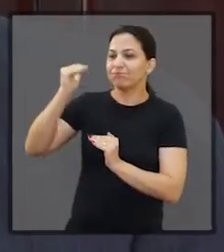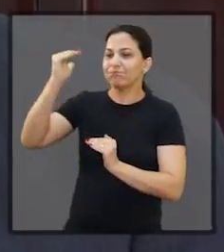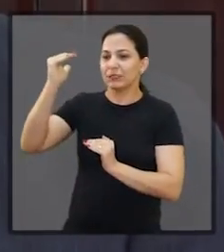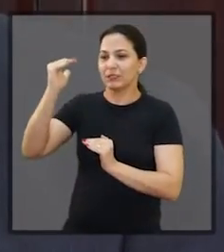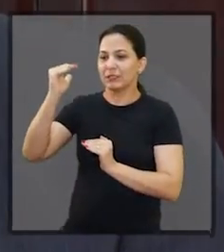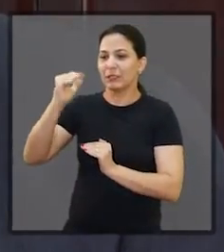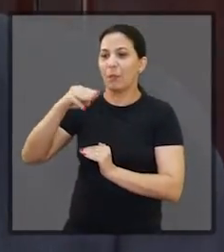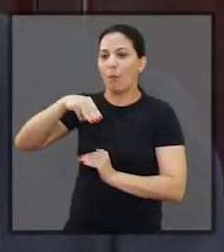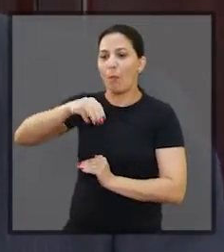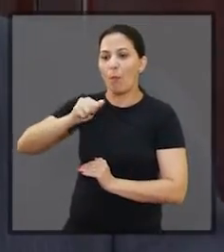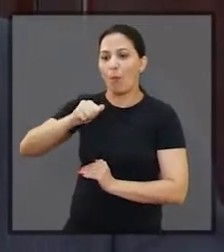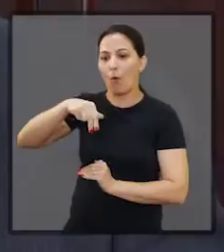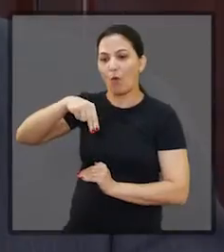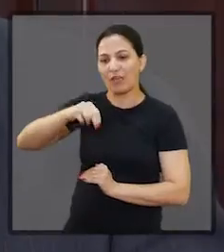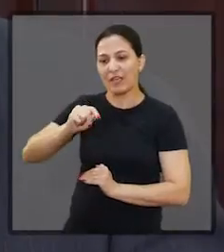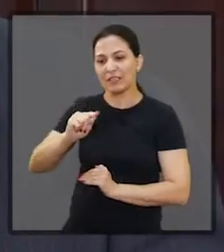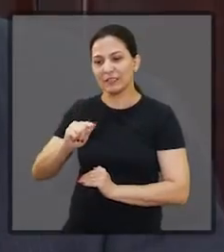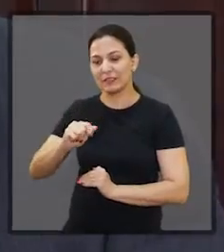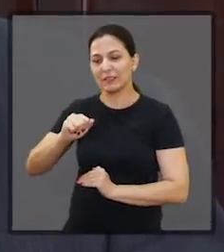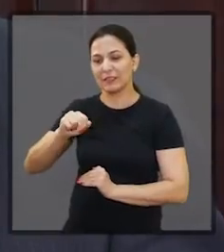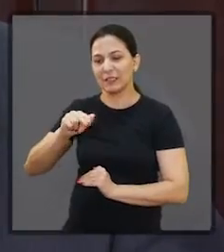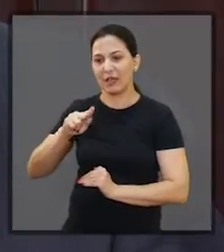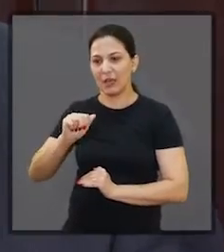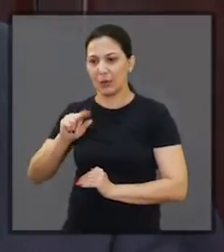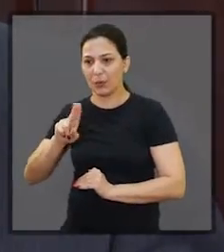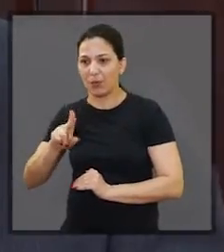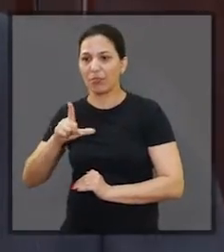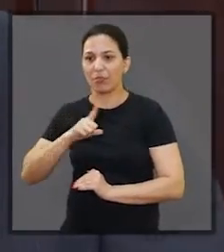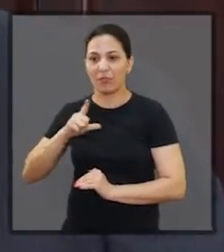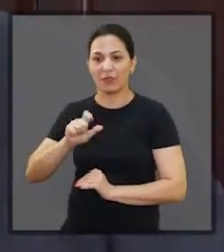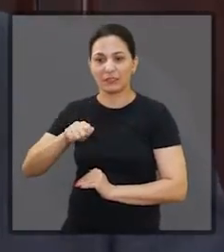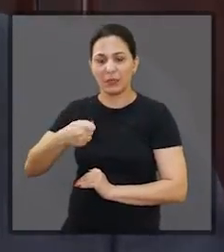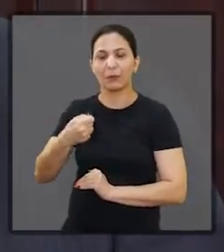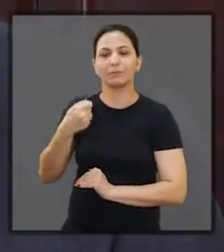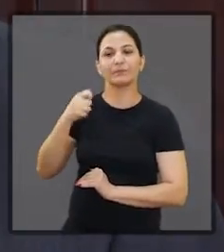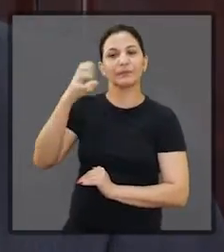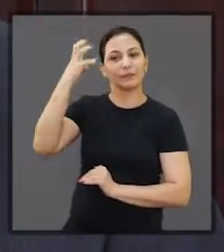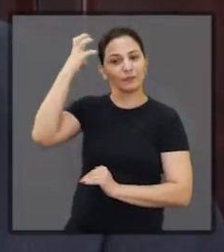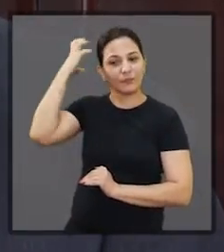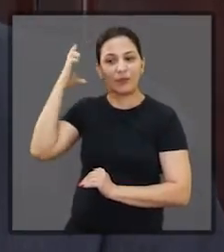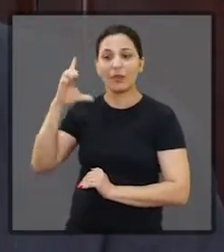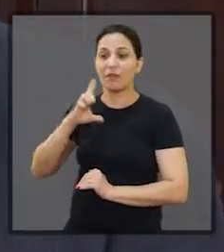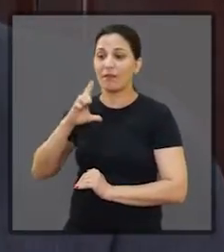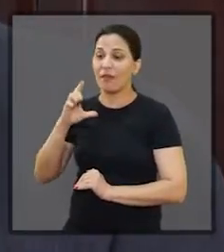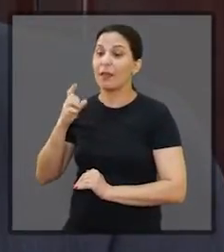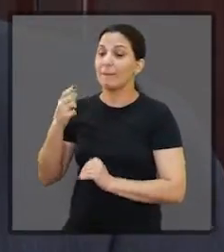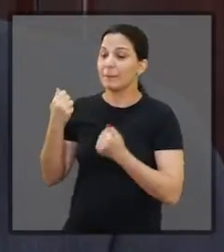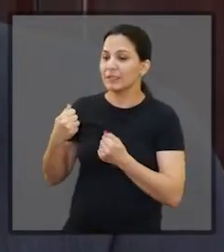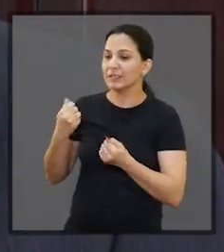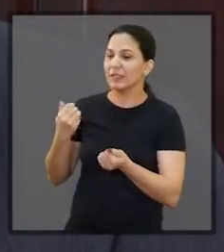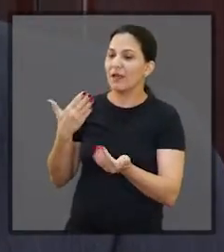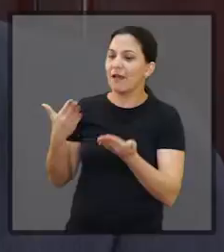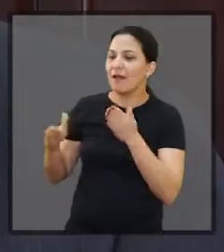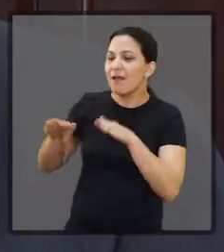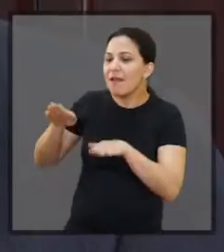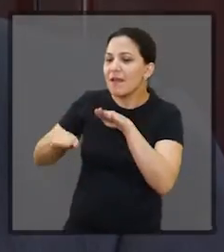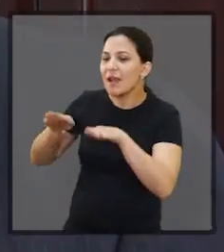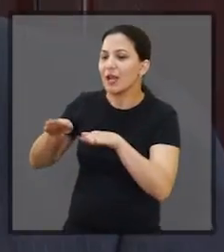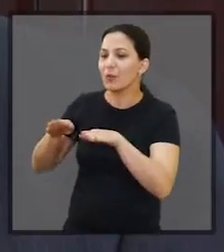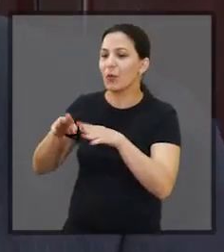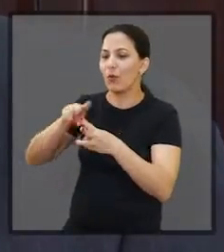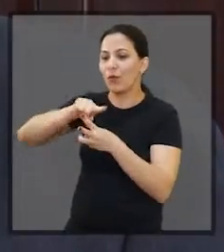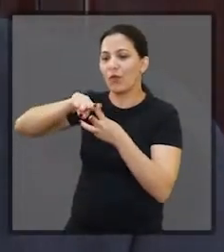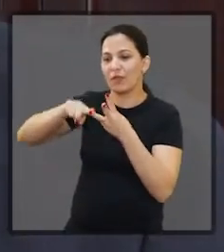sobre os outros. Segundo Montesquieu, o equilíbrio da democracia e a democracia só existe se existir equilíbrio entre os três poderes.